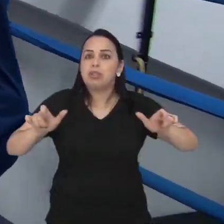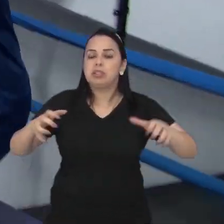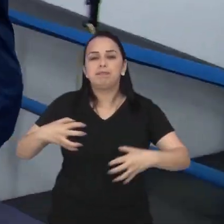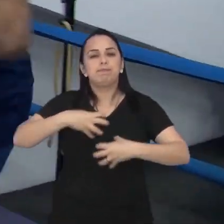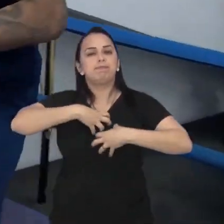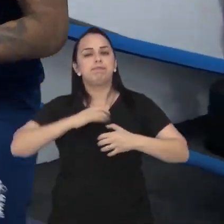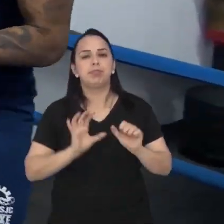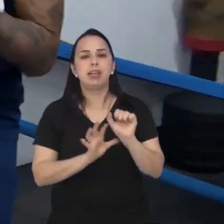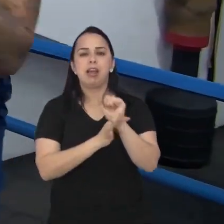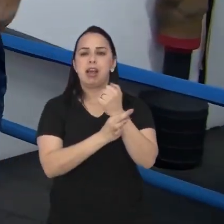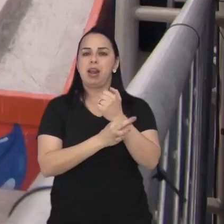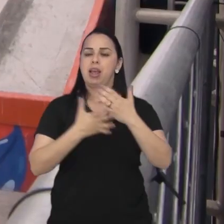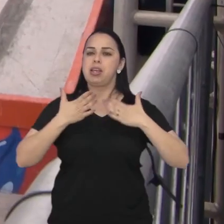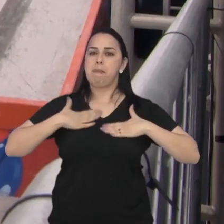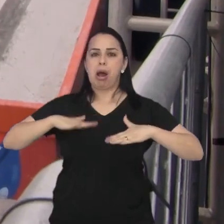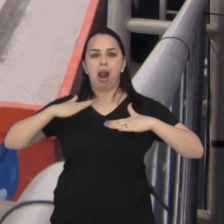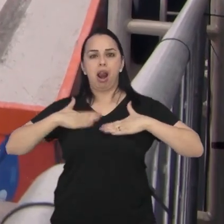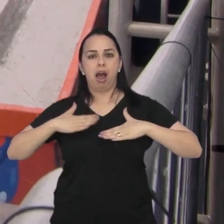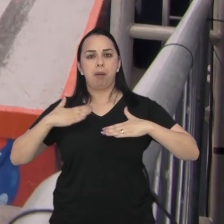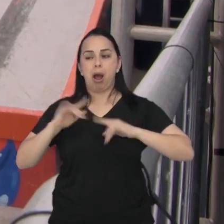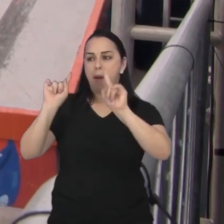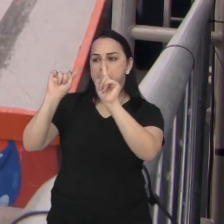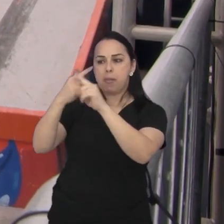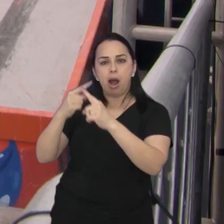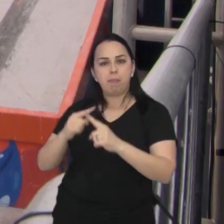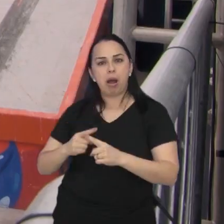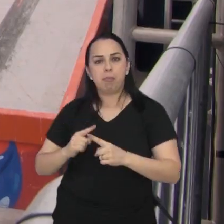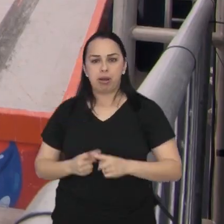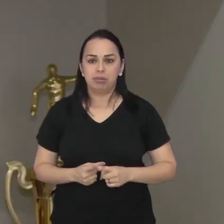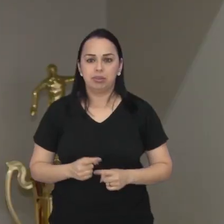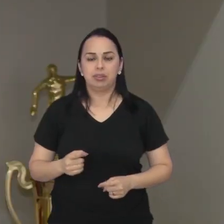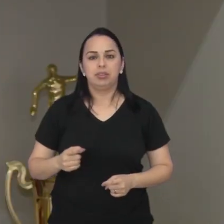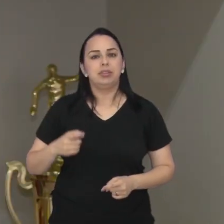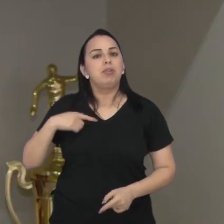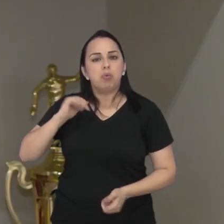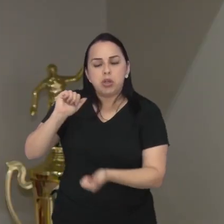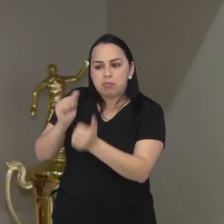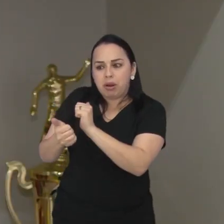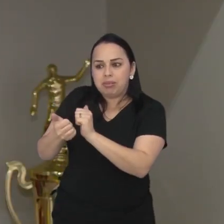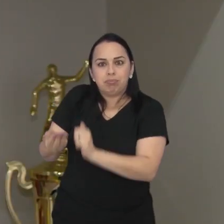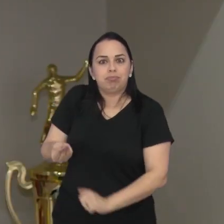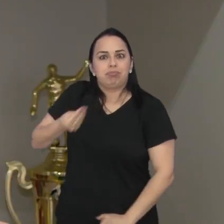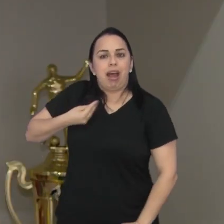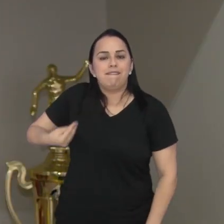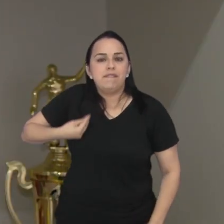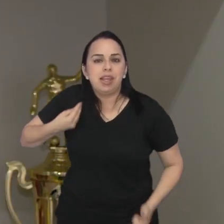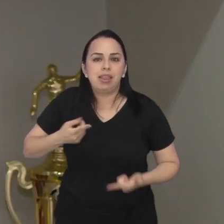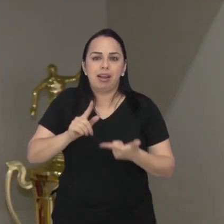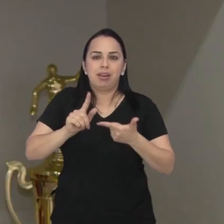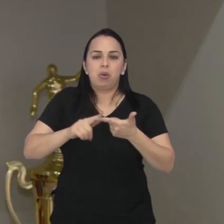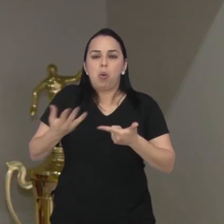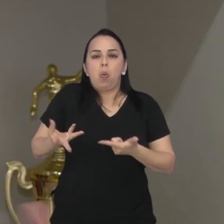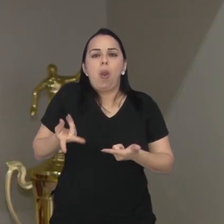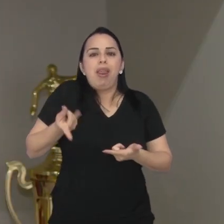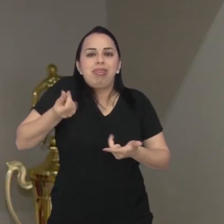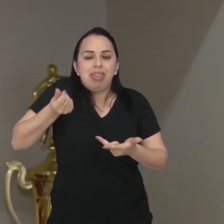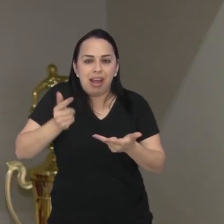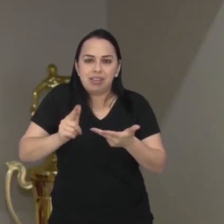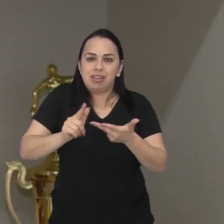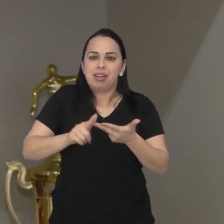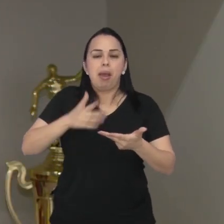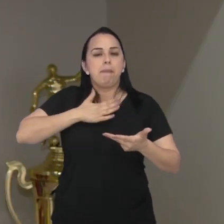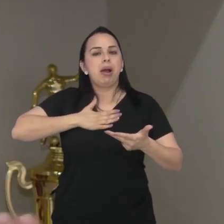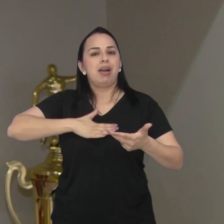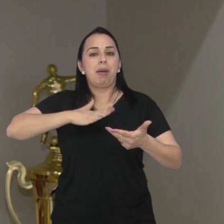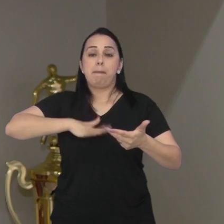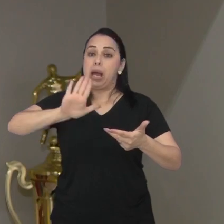praticantes tenham segurança e tranquilidade para competir. O esporte, ele é vida, ele é qualidade de vida, ele é lazer,